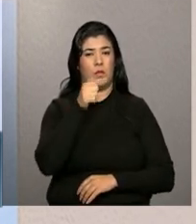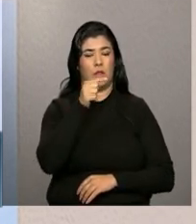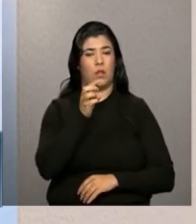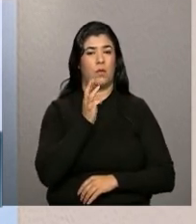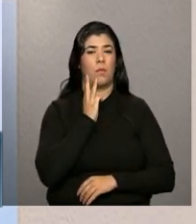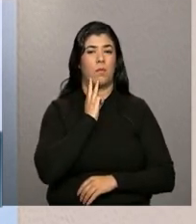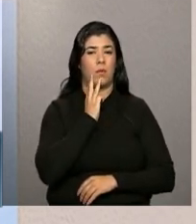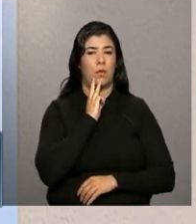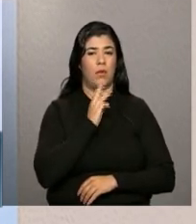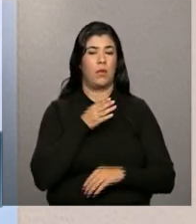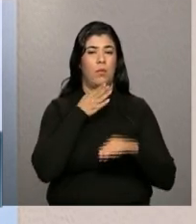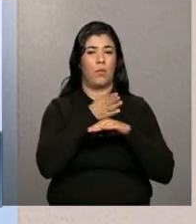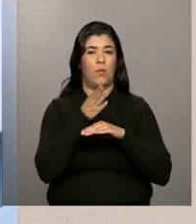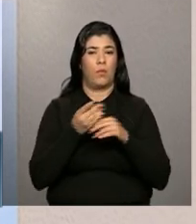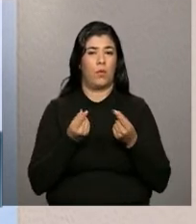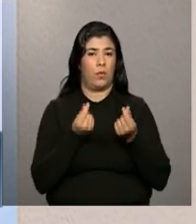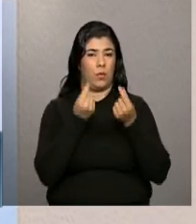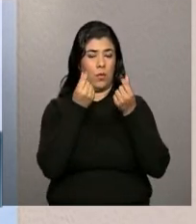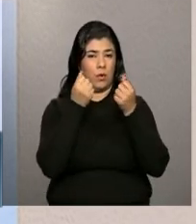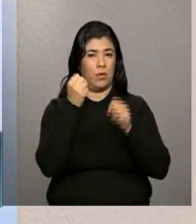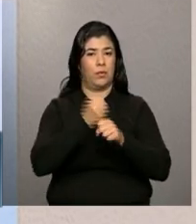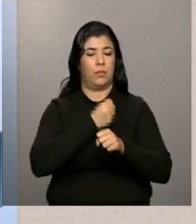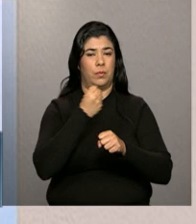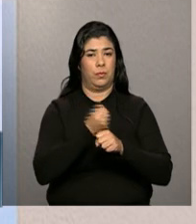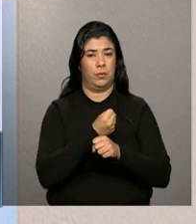em recursos para a construção.